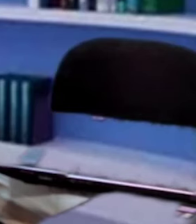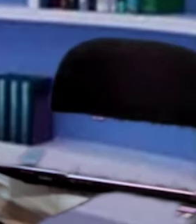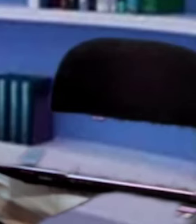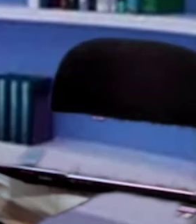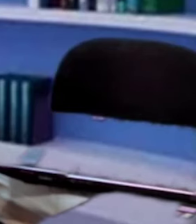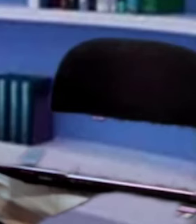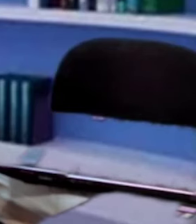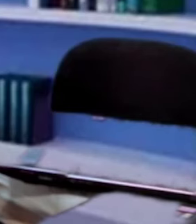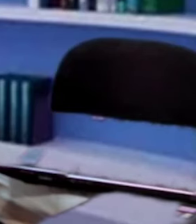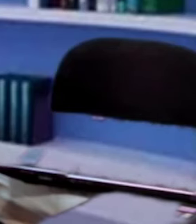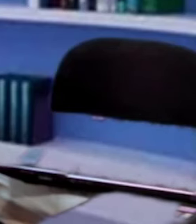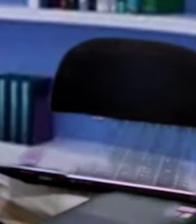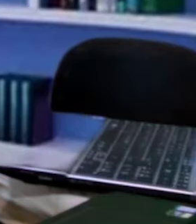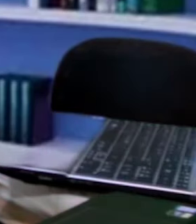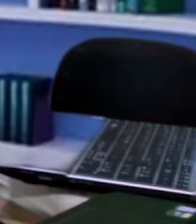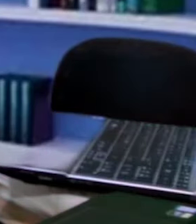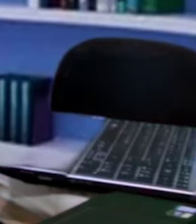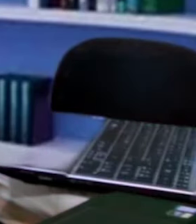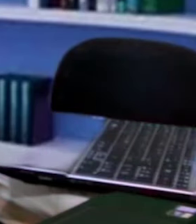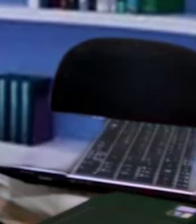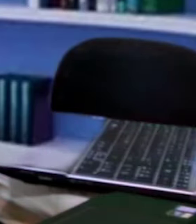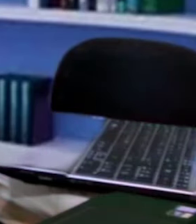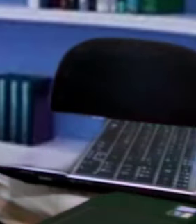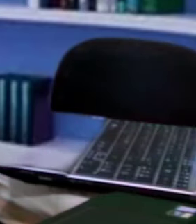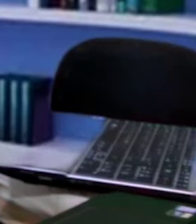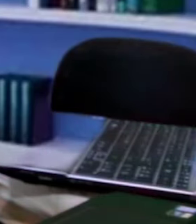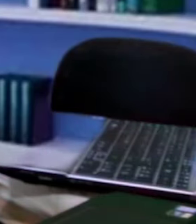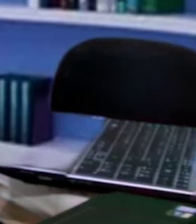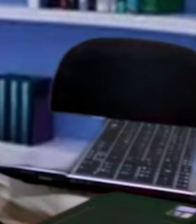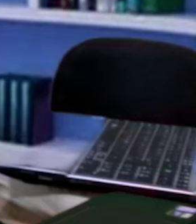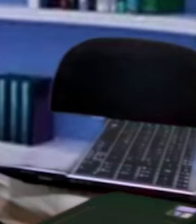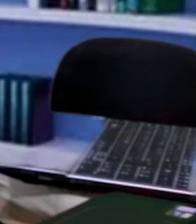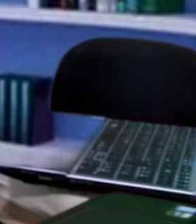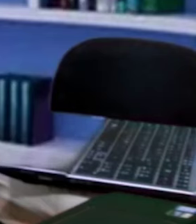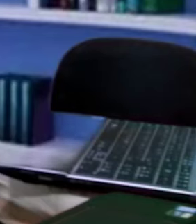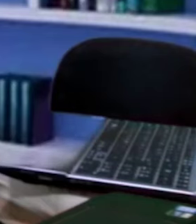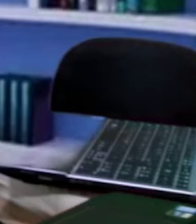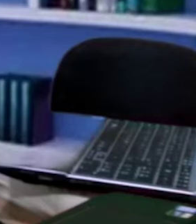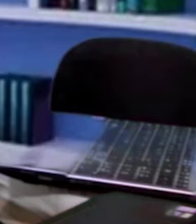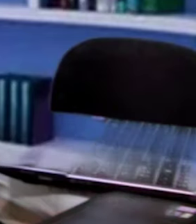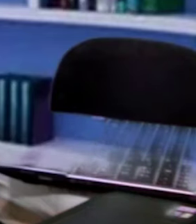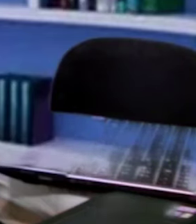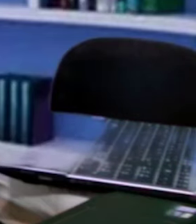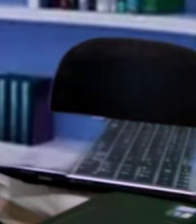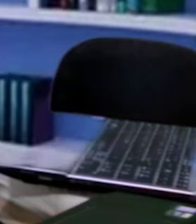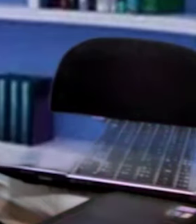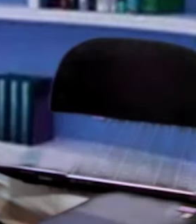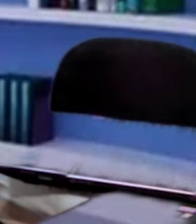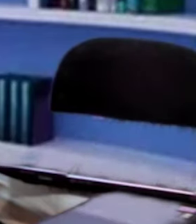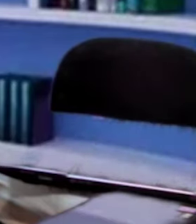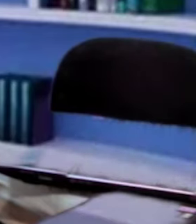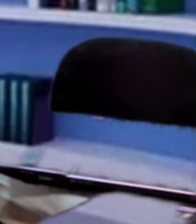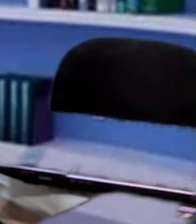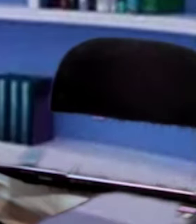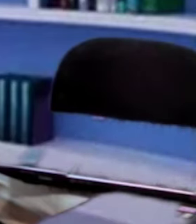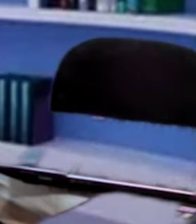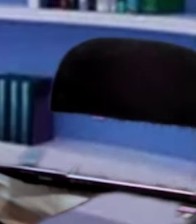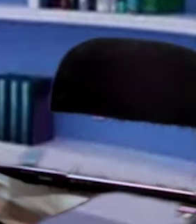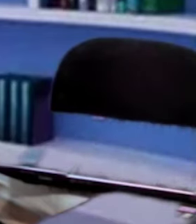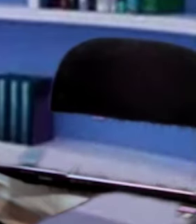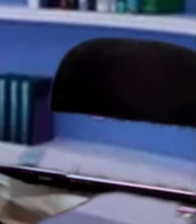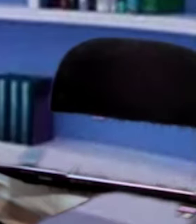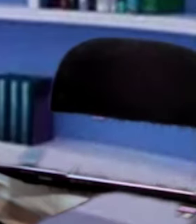imóveis da União e usar esses imóveis, né, em permuta por casa para o povo brasileiro